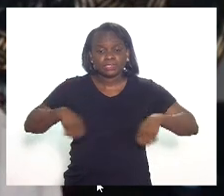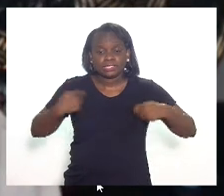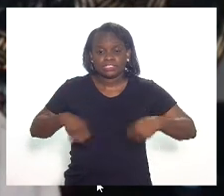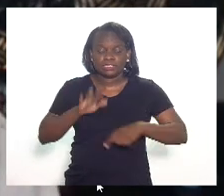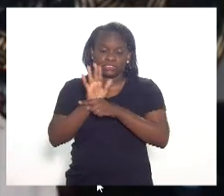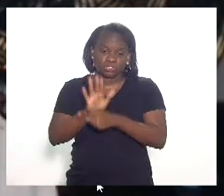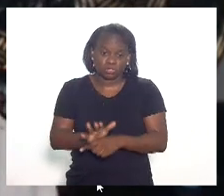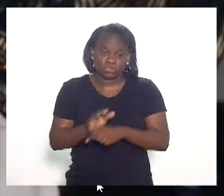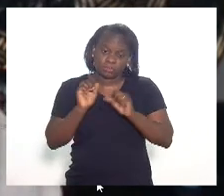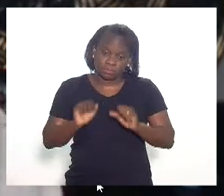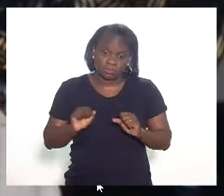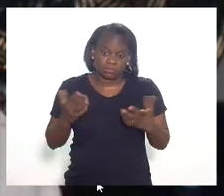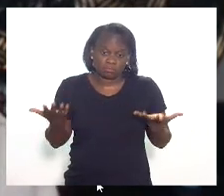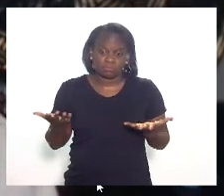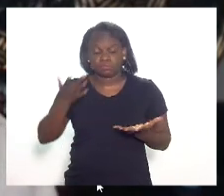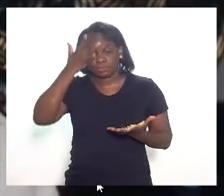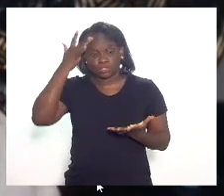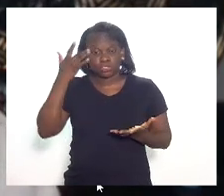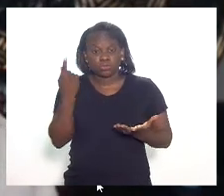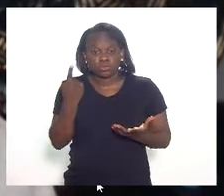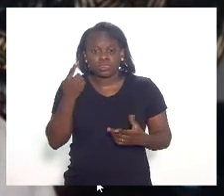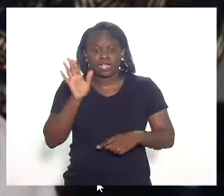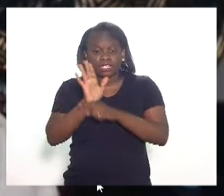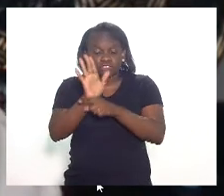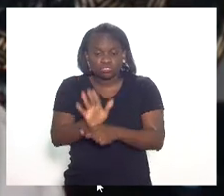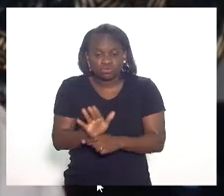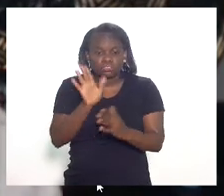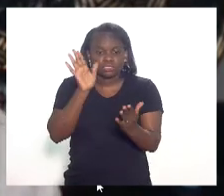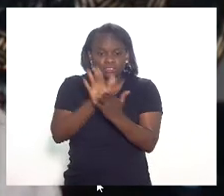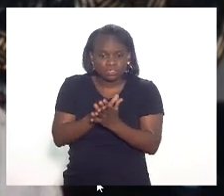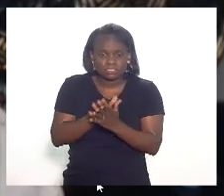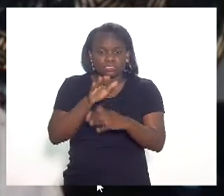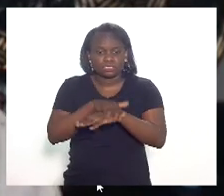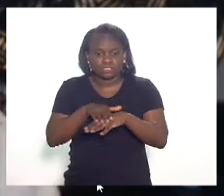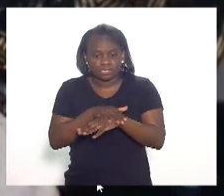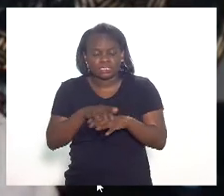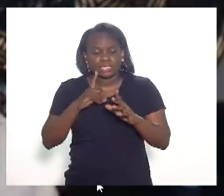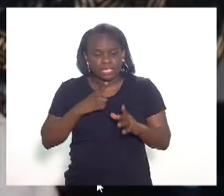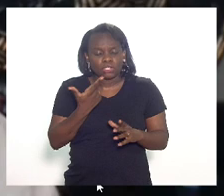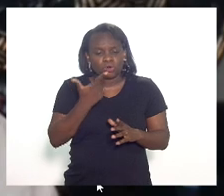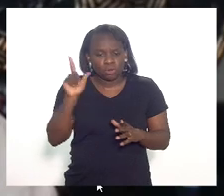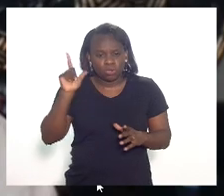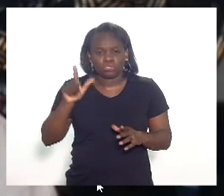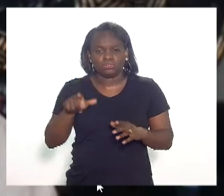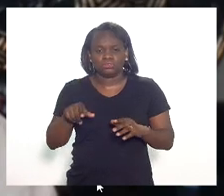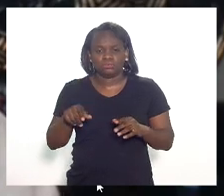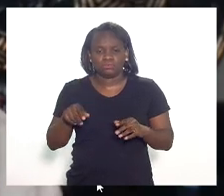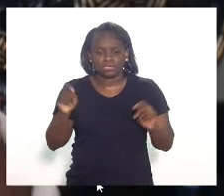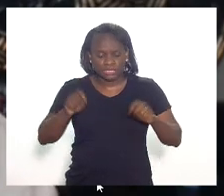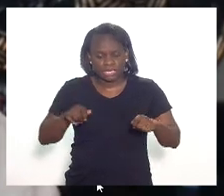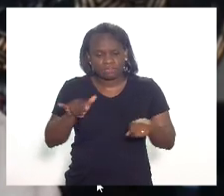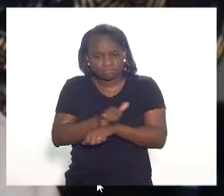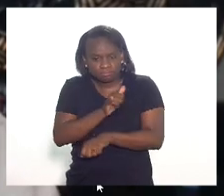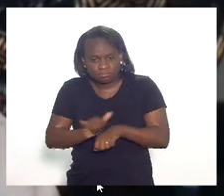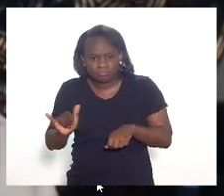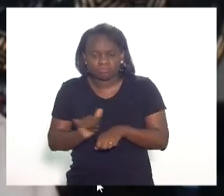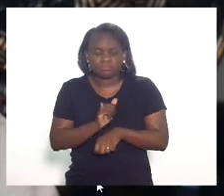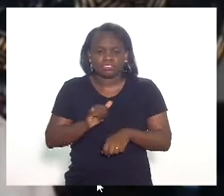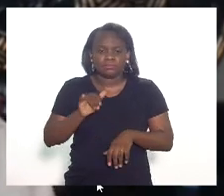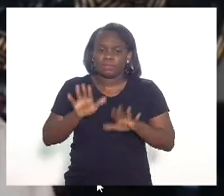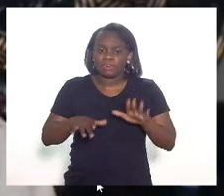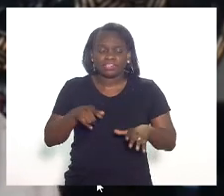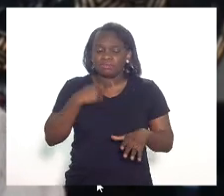ajuda, precisando de alguém que chegue a ela e fale, olha, tem um outro caminho, e que a gente acaba não